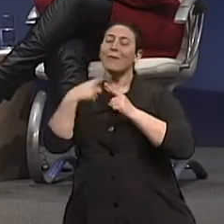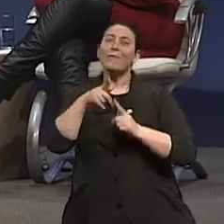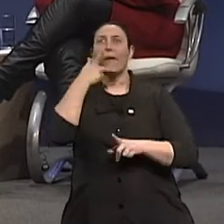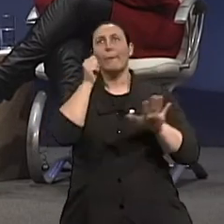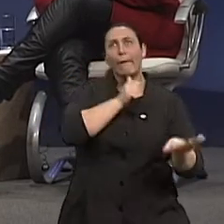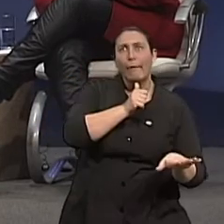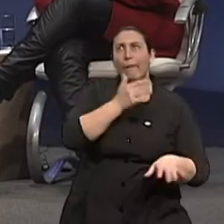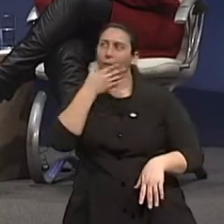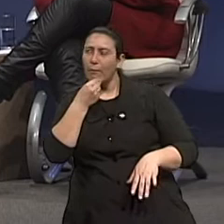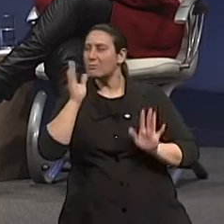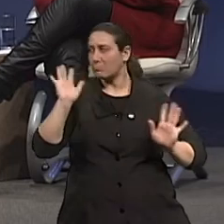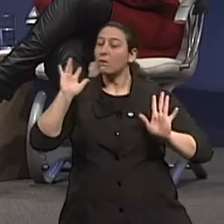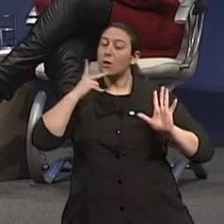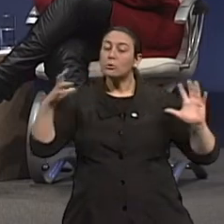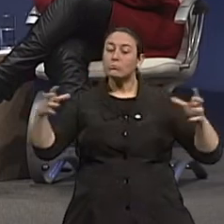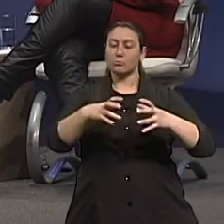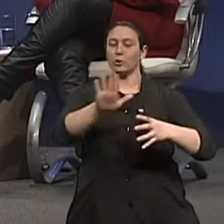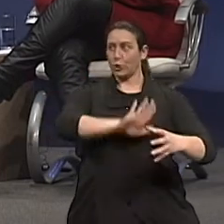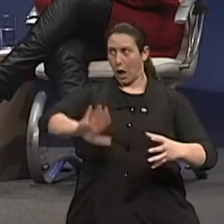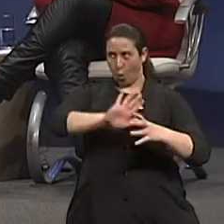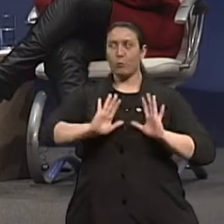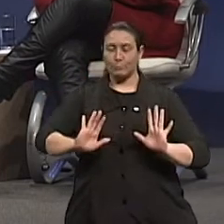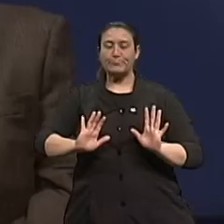distinção, já que essa diferença é pequena.